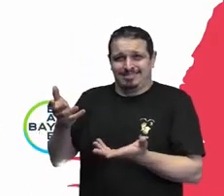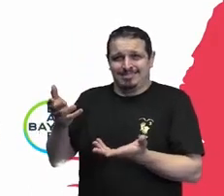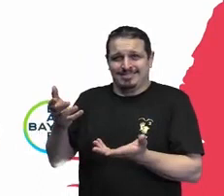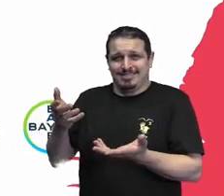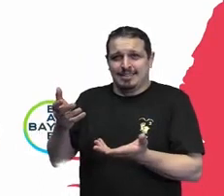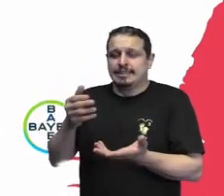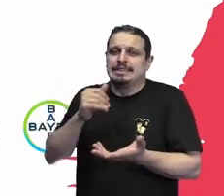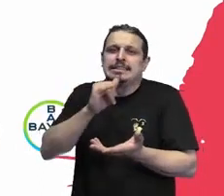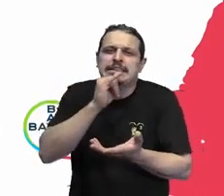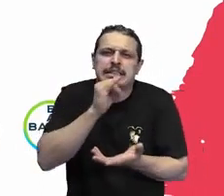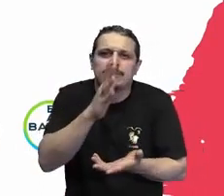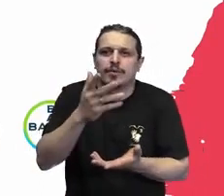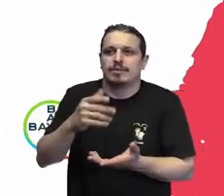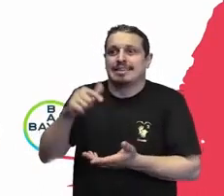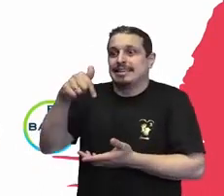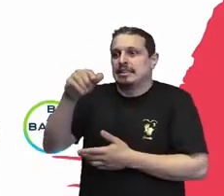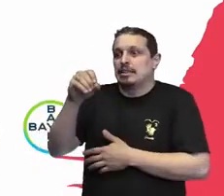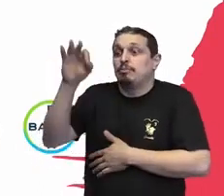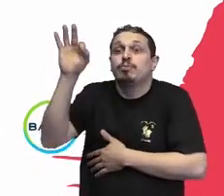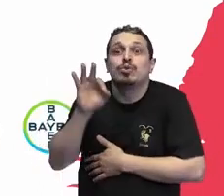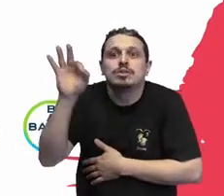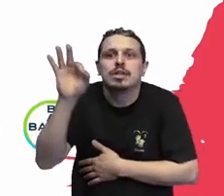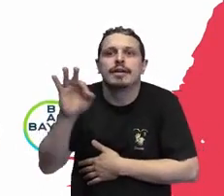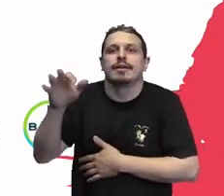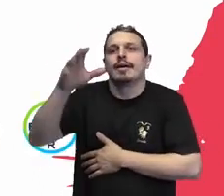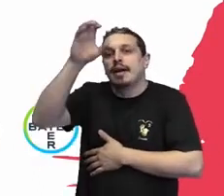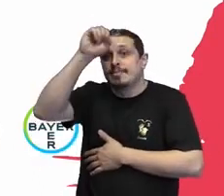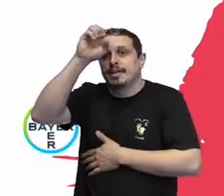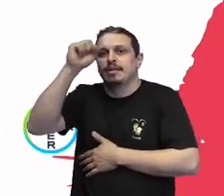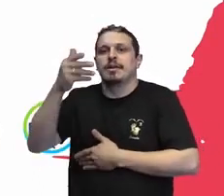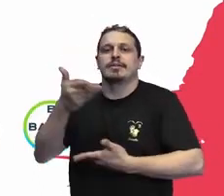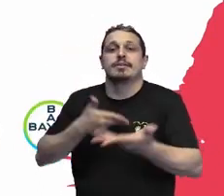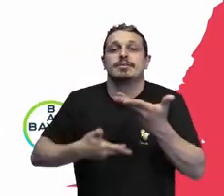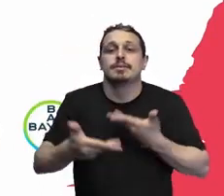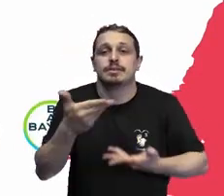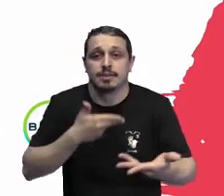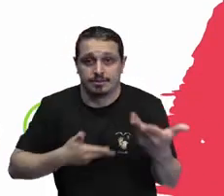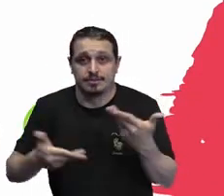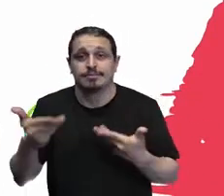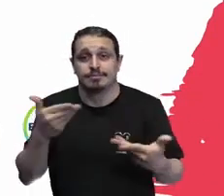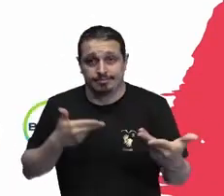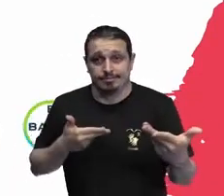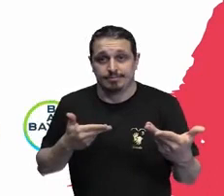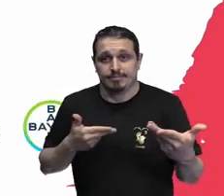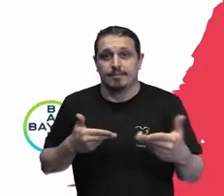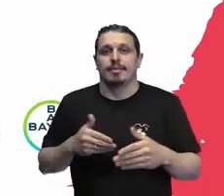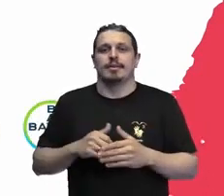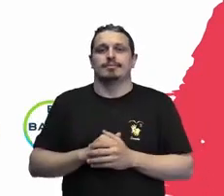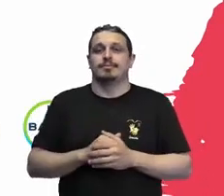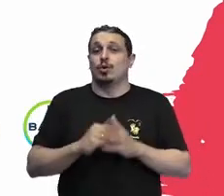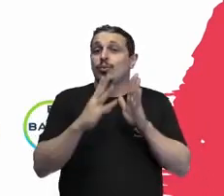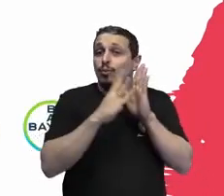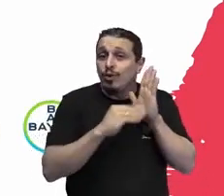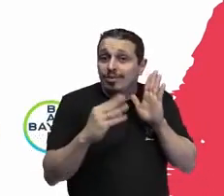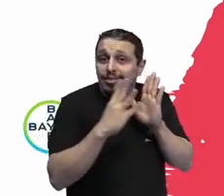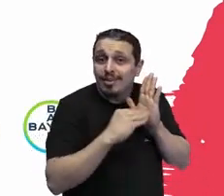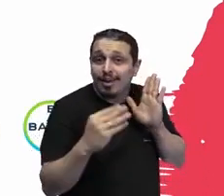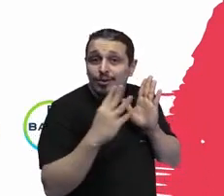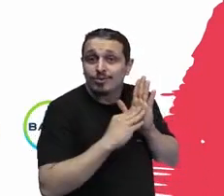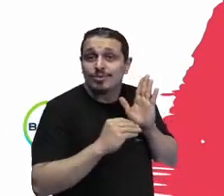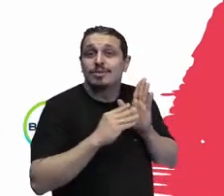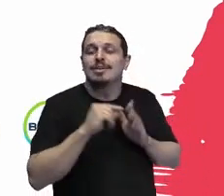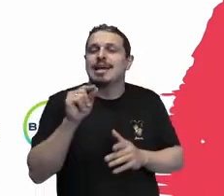relações, né? Por meio da sociabilização, do copiar, do olhar, do imitar. Isso é desde o início do nosso